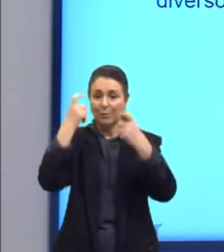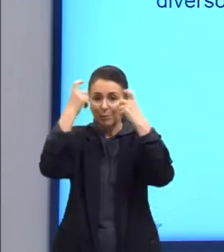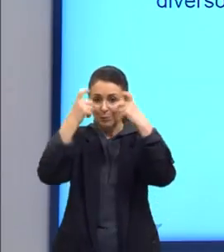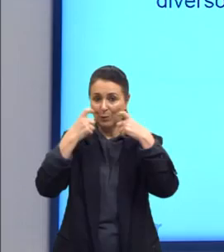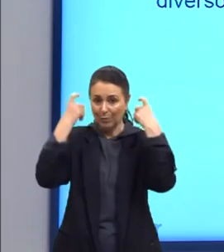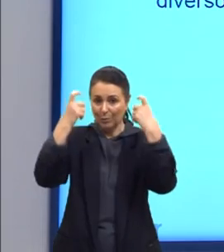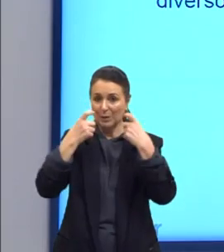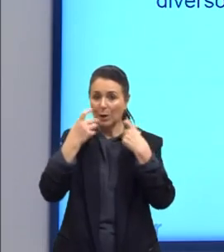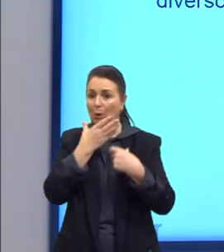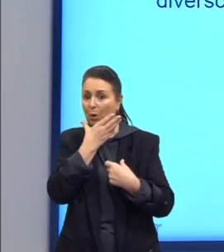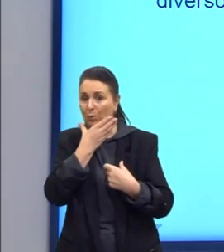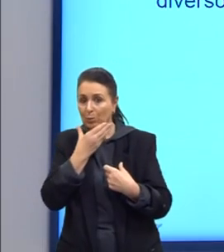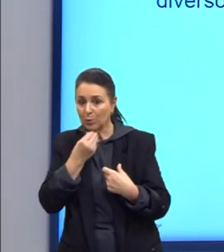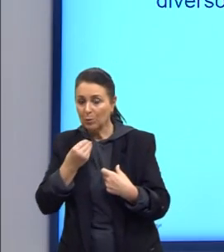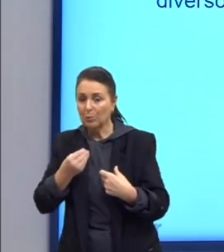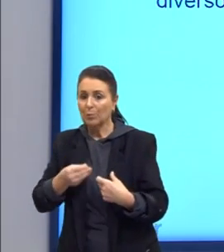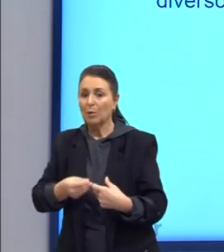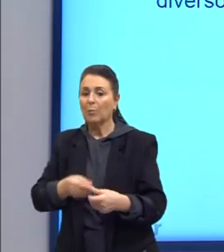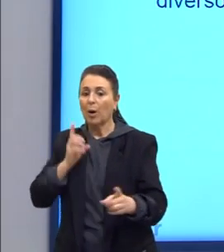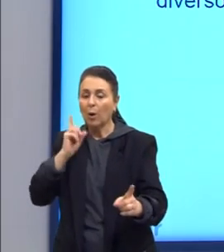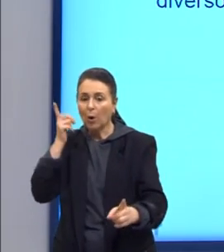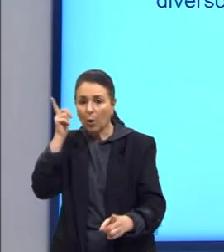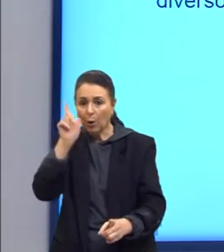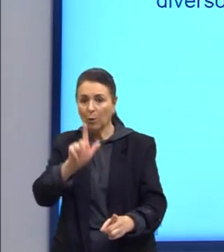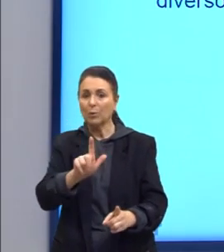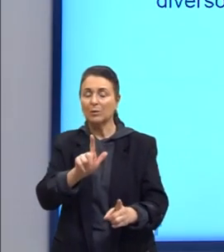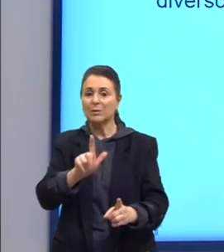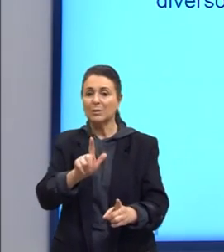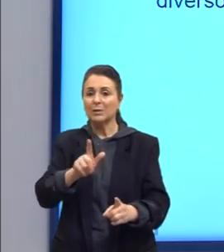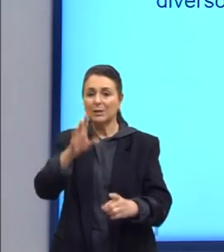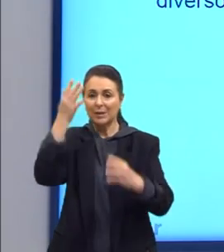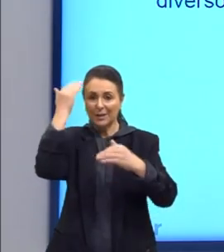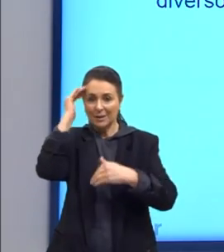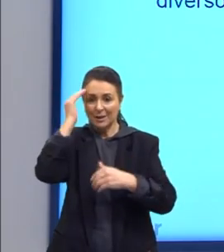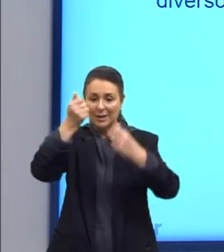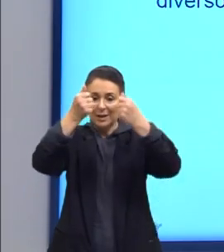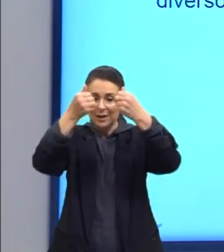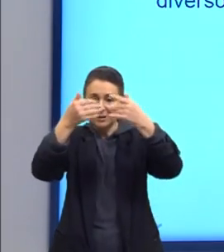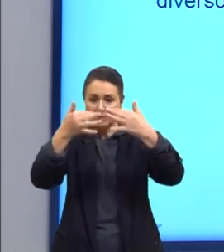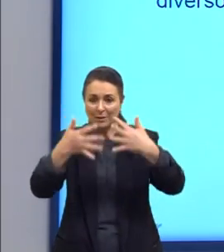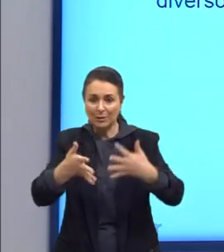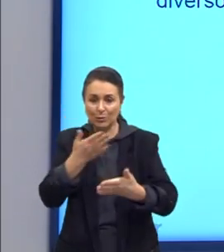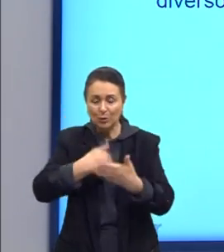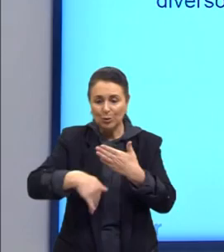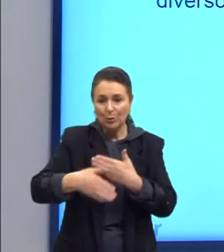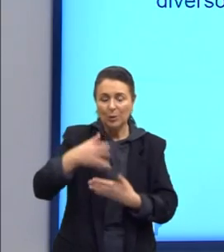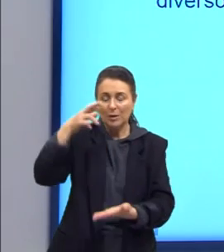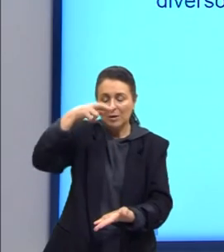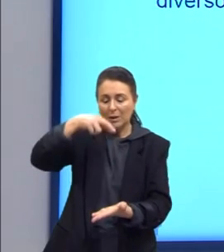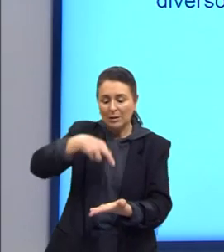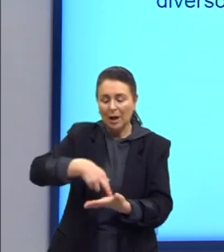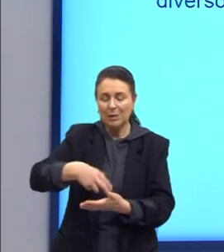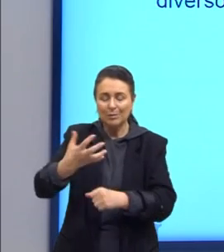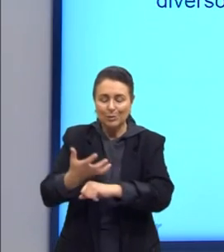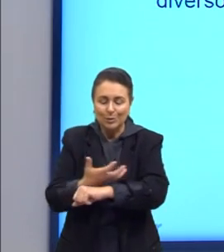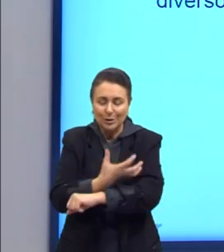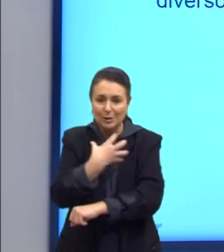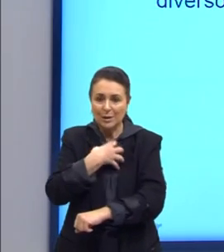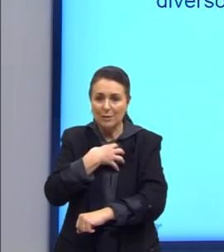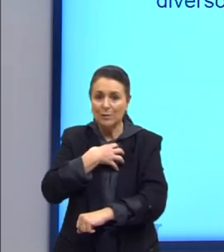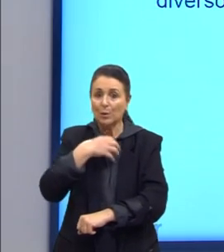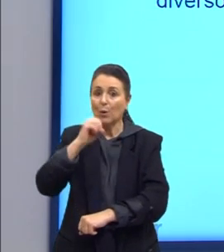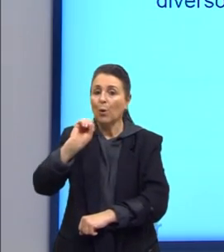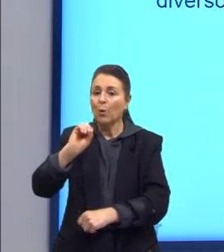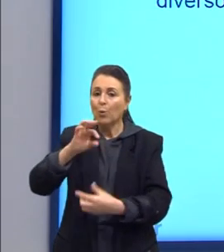por atingir racionalmente as últimas explicações de todas as realidades sensíveis ou espirituais